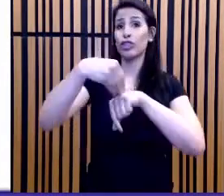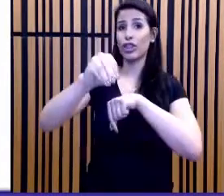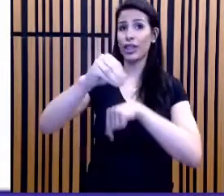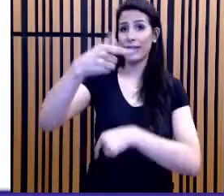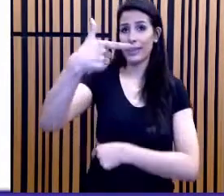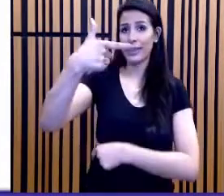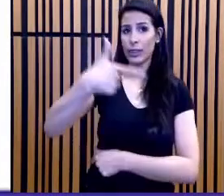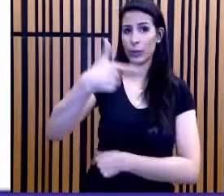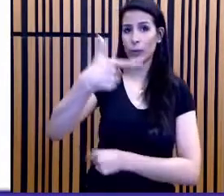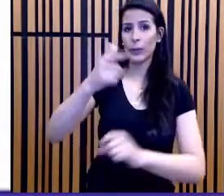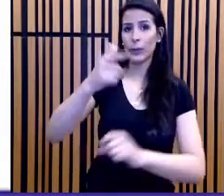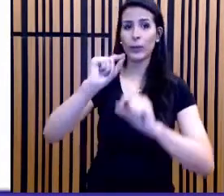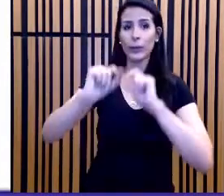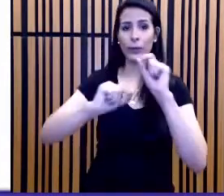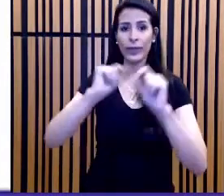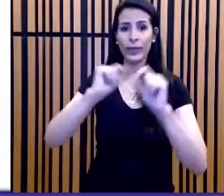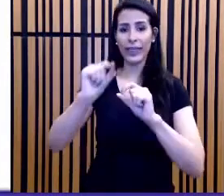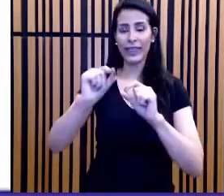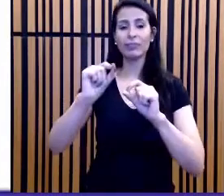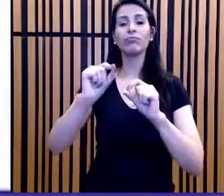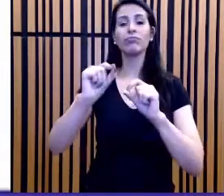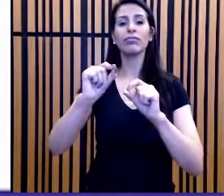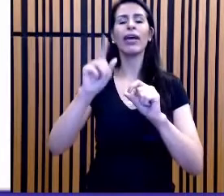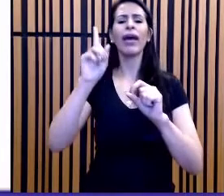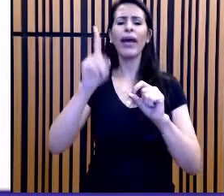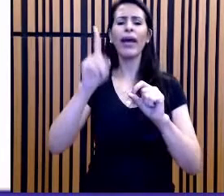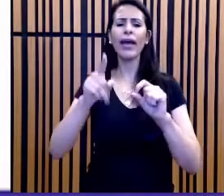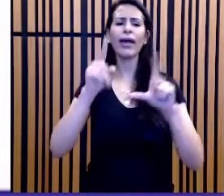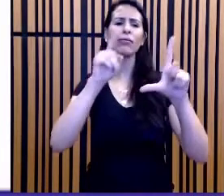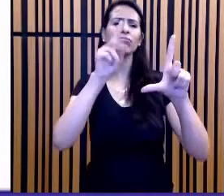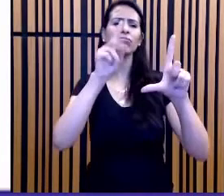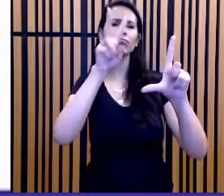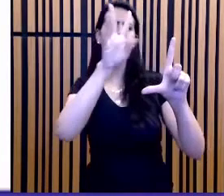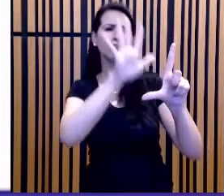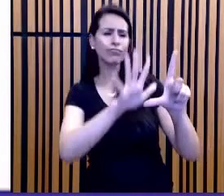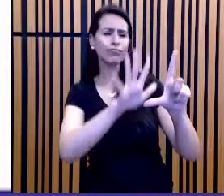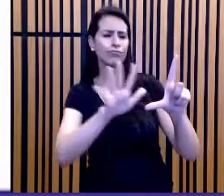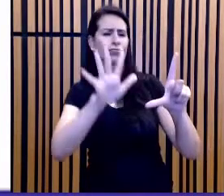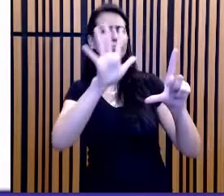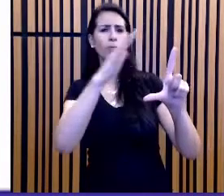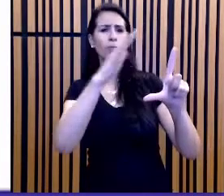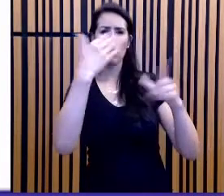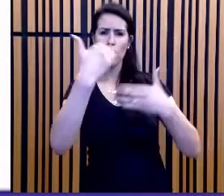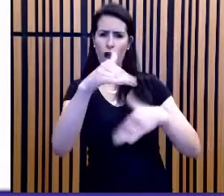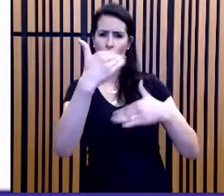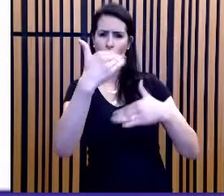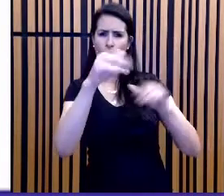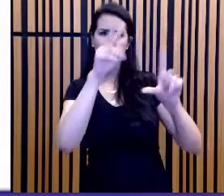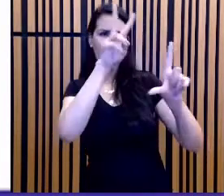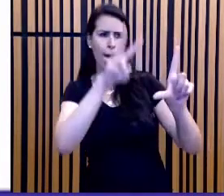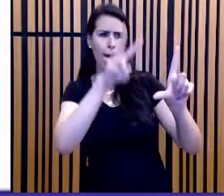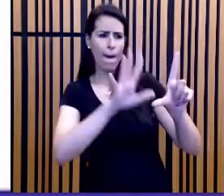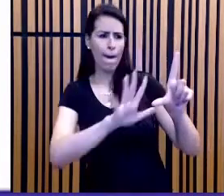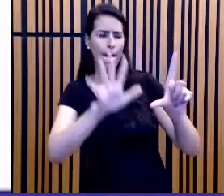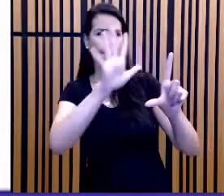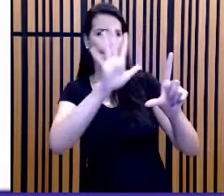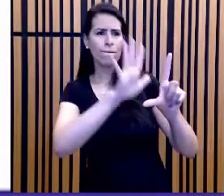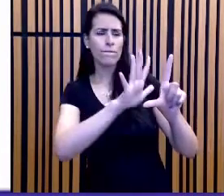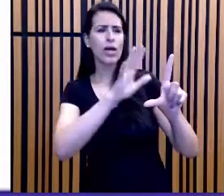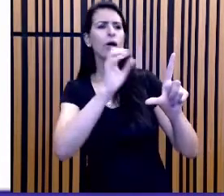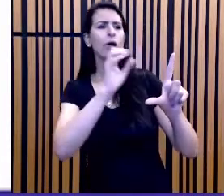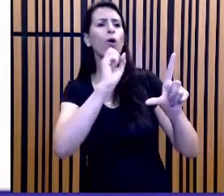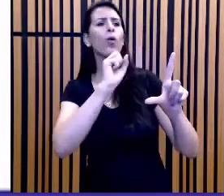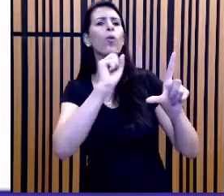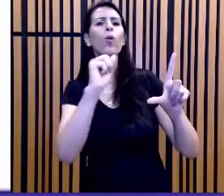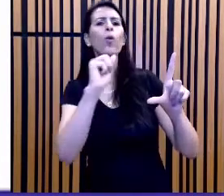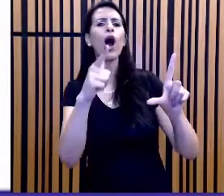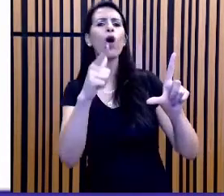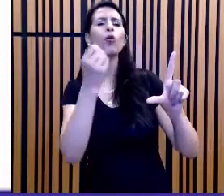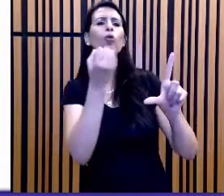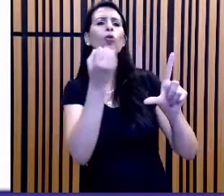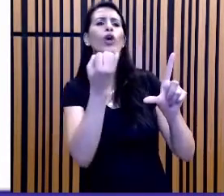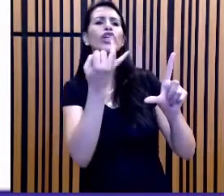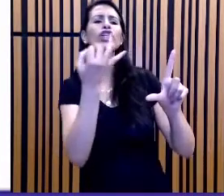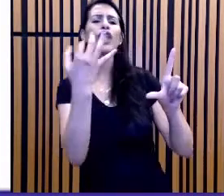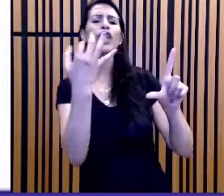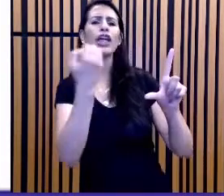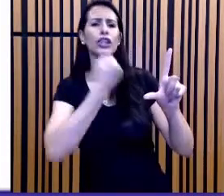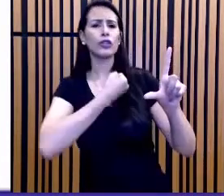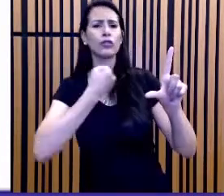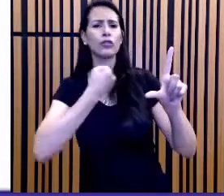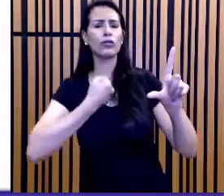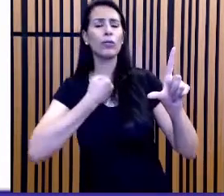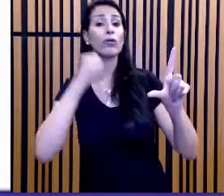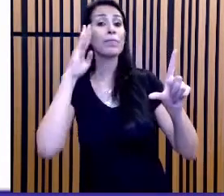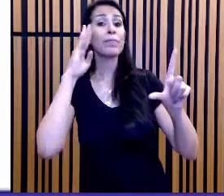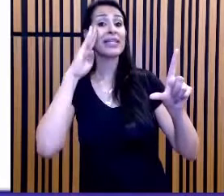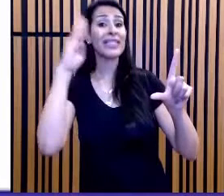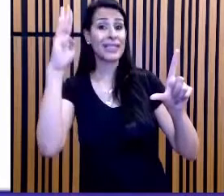Identificar os dados qualitativos potencialmente relevantes. Às vezes, vocês têm uma descrição de uma situação